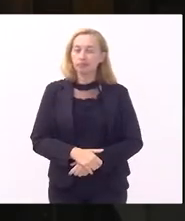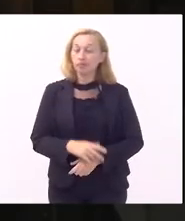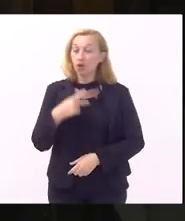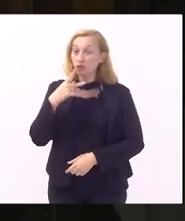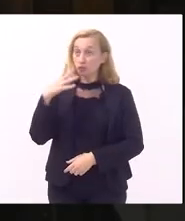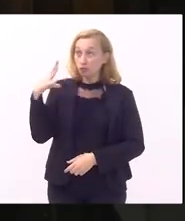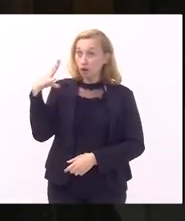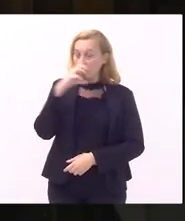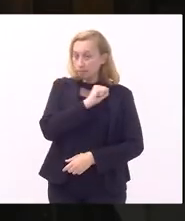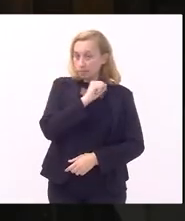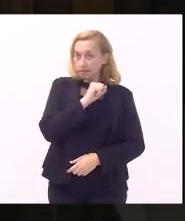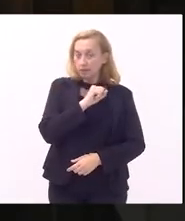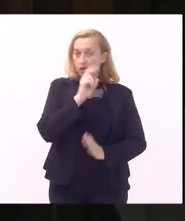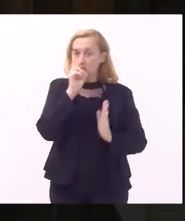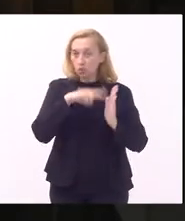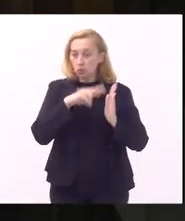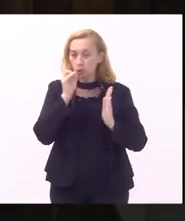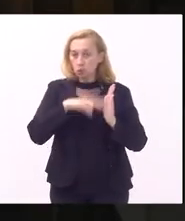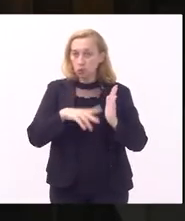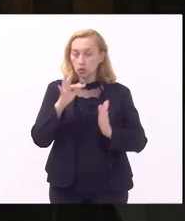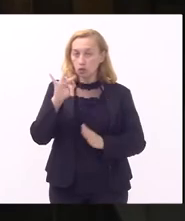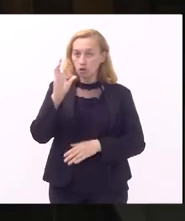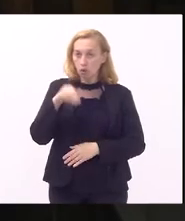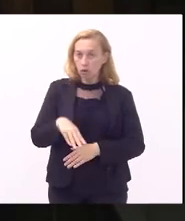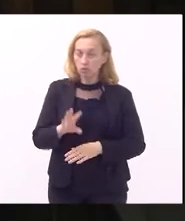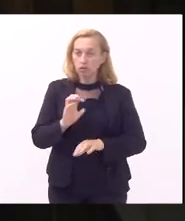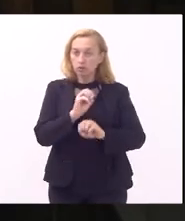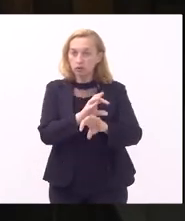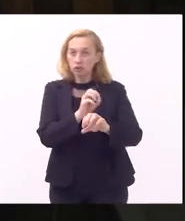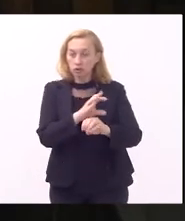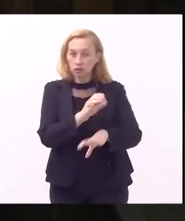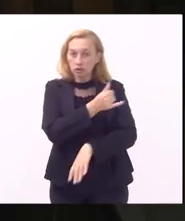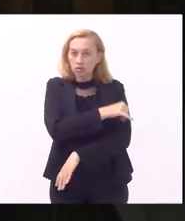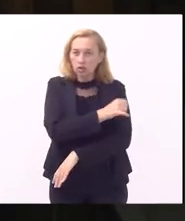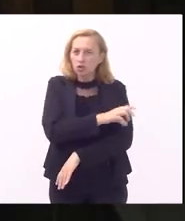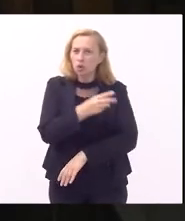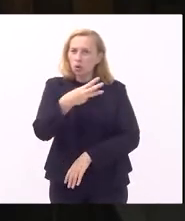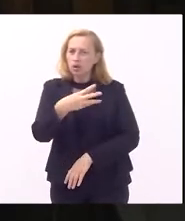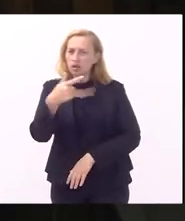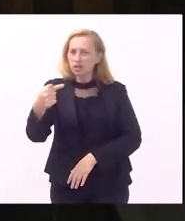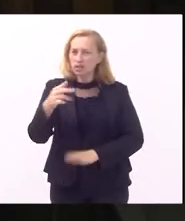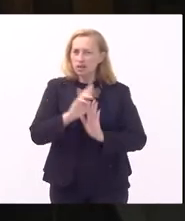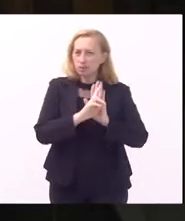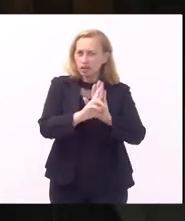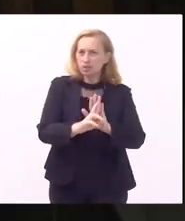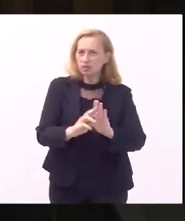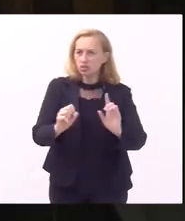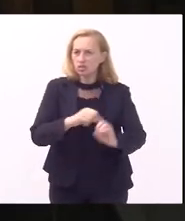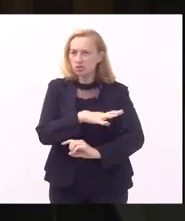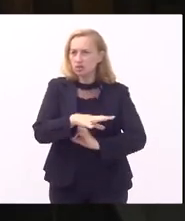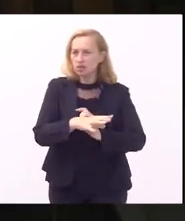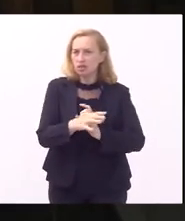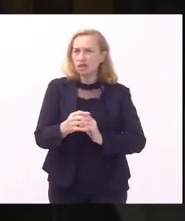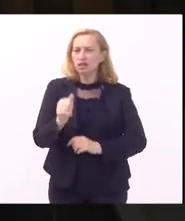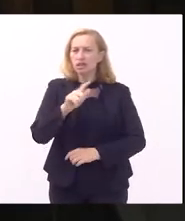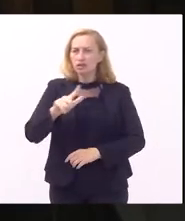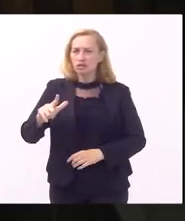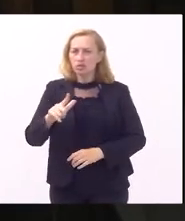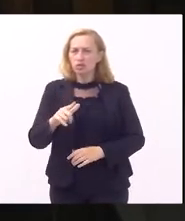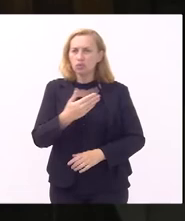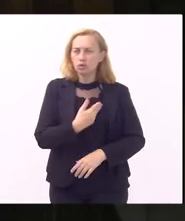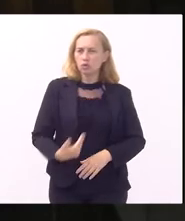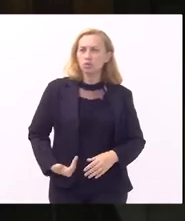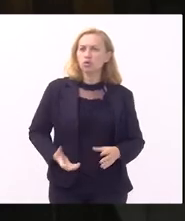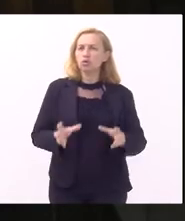vou ler rapidamente o Fórum Estadual de Educação do Rio de Janeiro constituído 47 representantes da sociedade civil governamental como